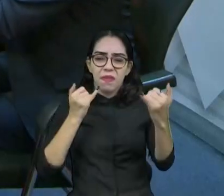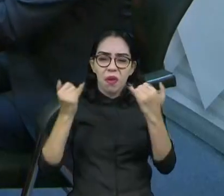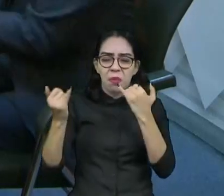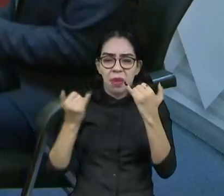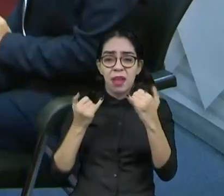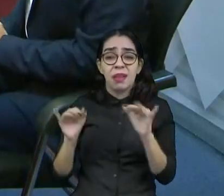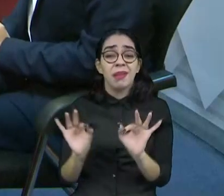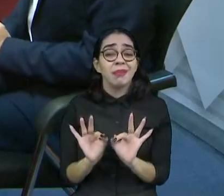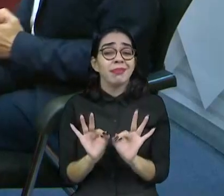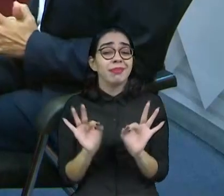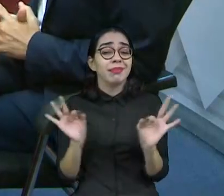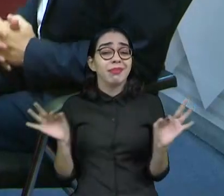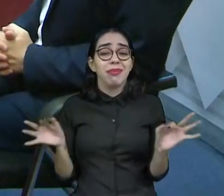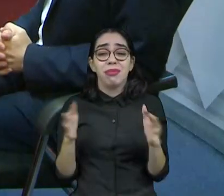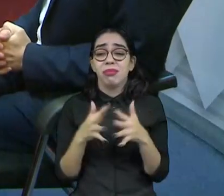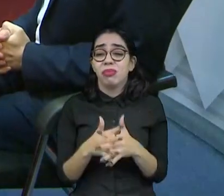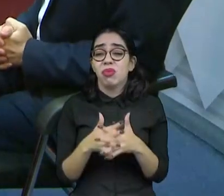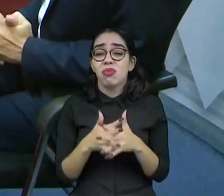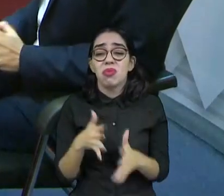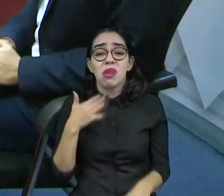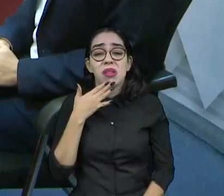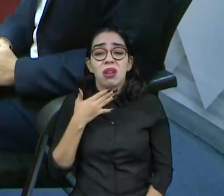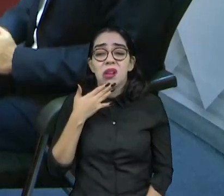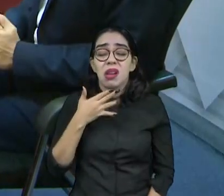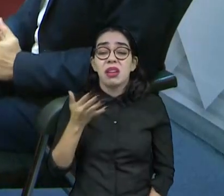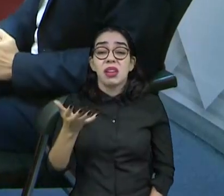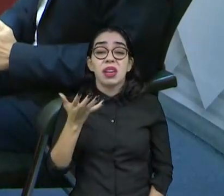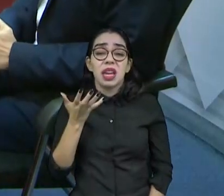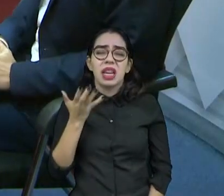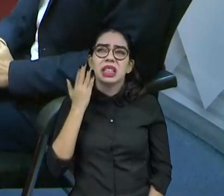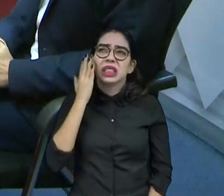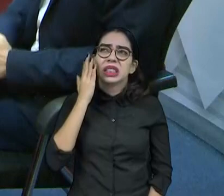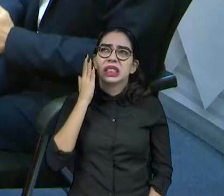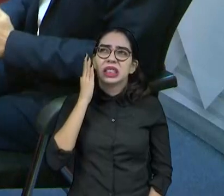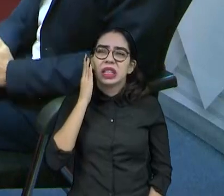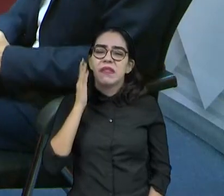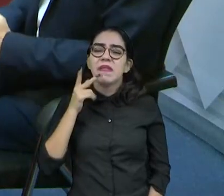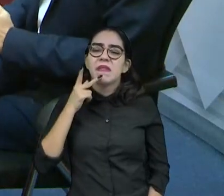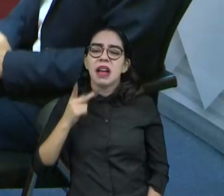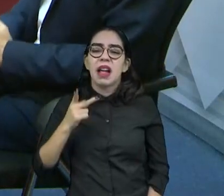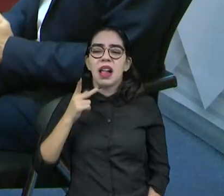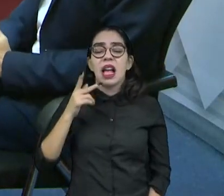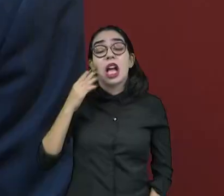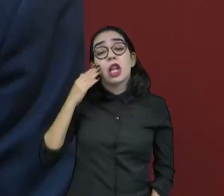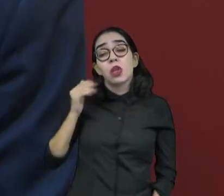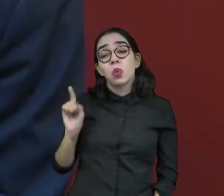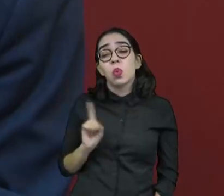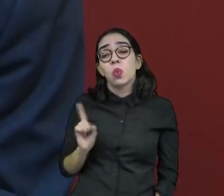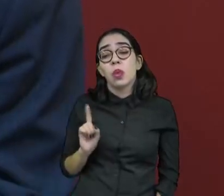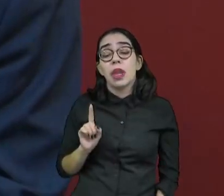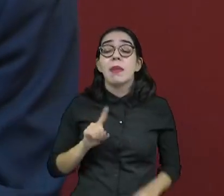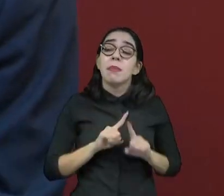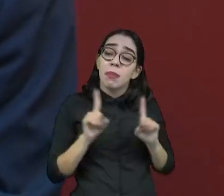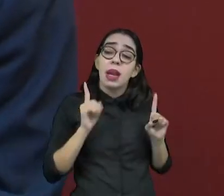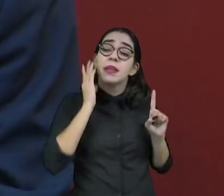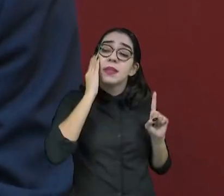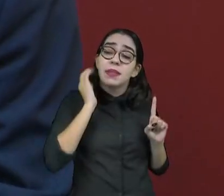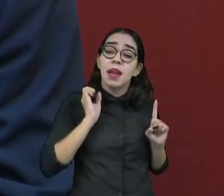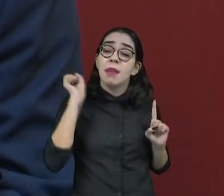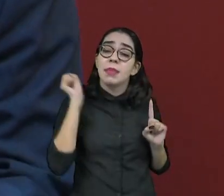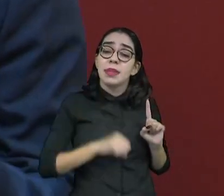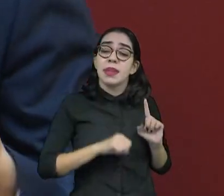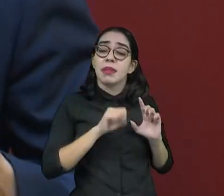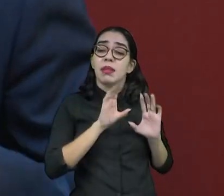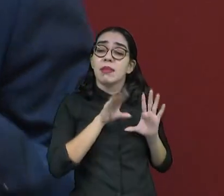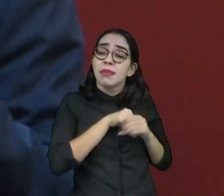puramente interesse político. sabendo como é que acontecem as pesquisas. exatamente como é que funciona. Eles sabem exatamente, todos